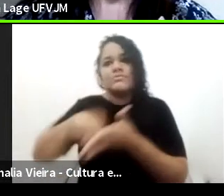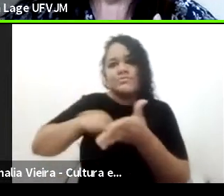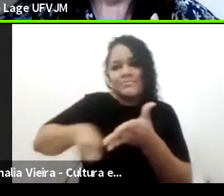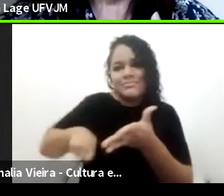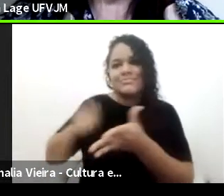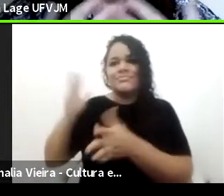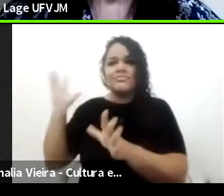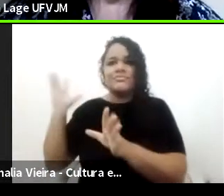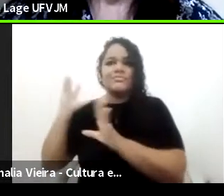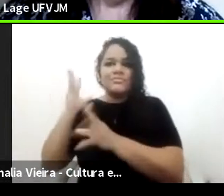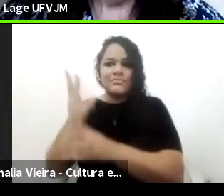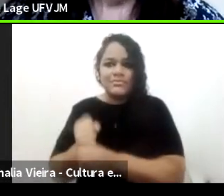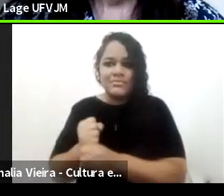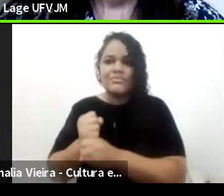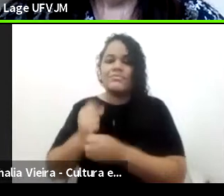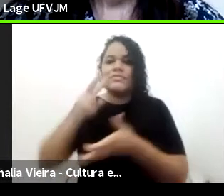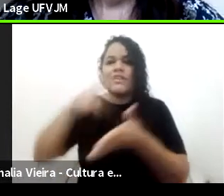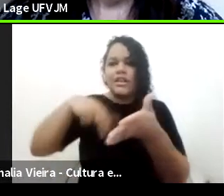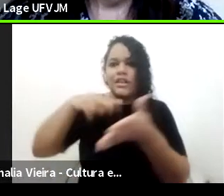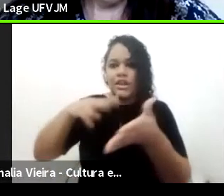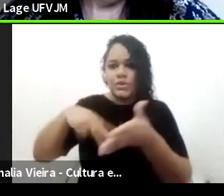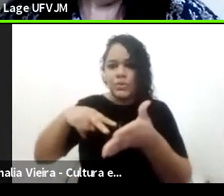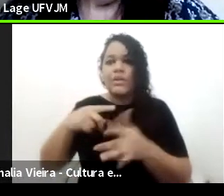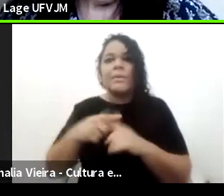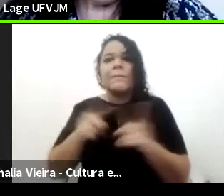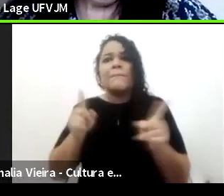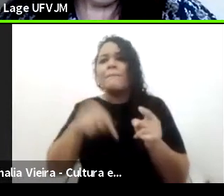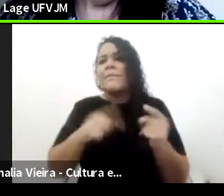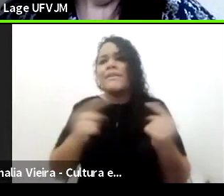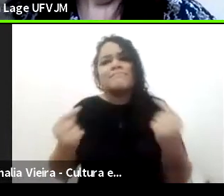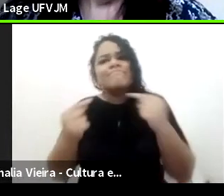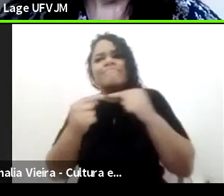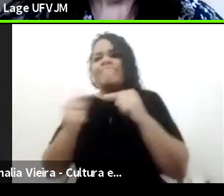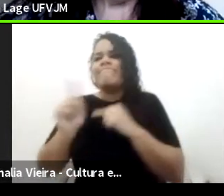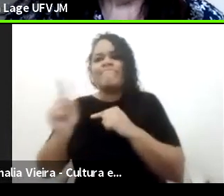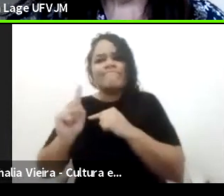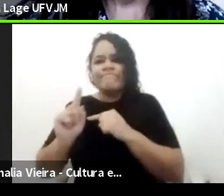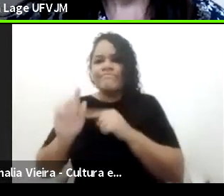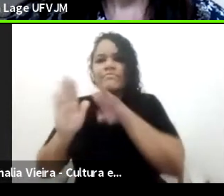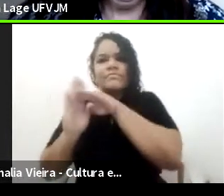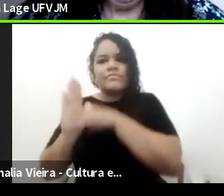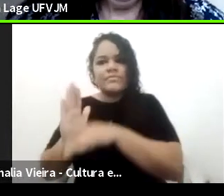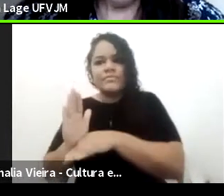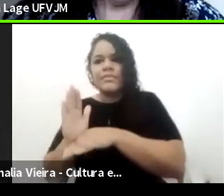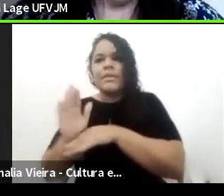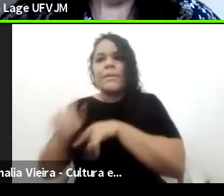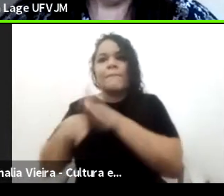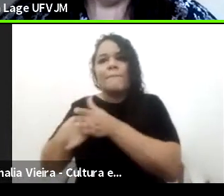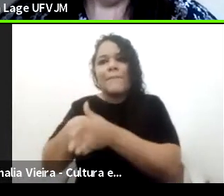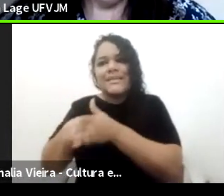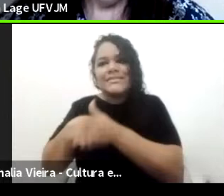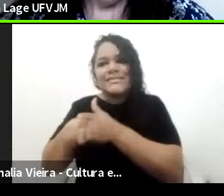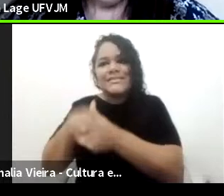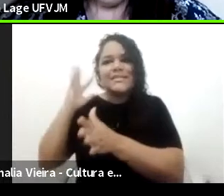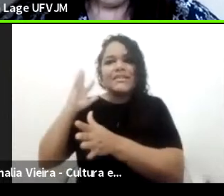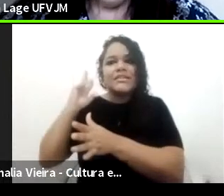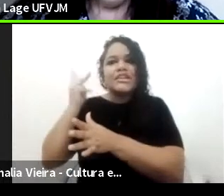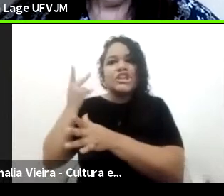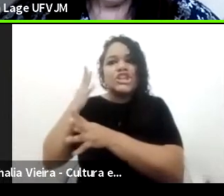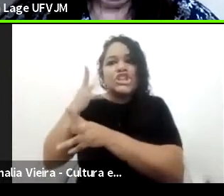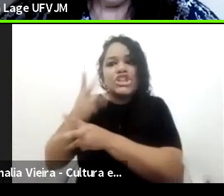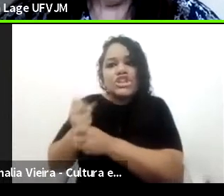não se dizem pesquisas que trabalham especificamente com a história da educação. Então,